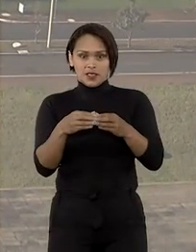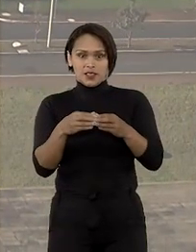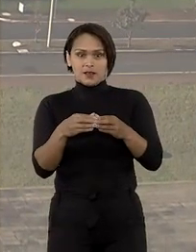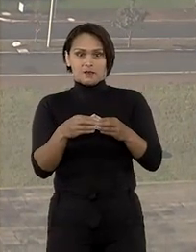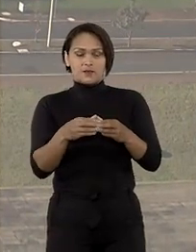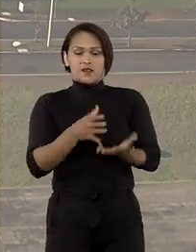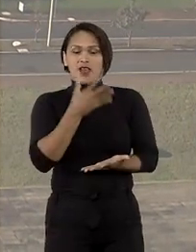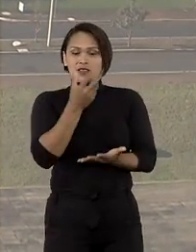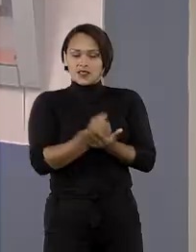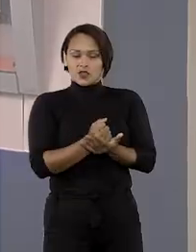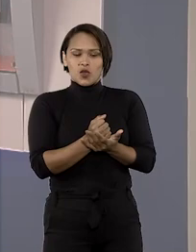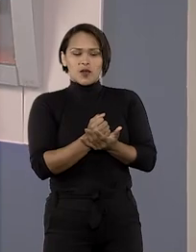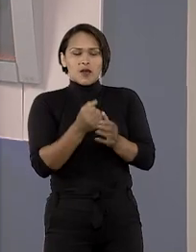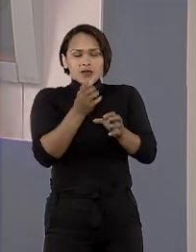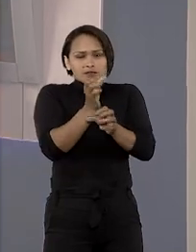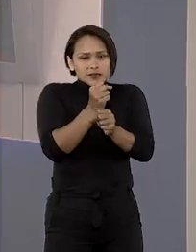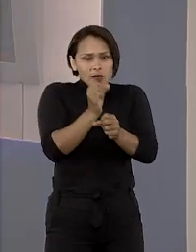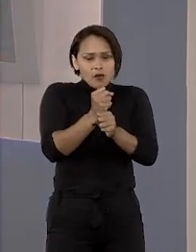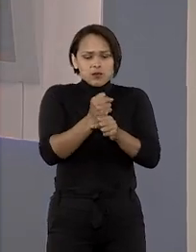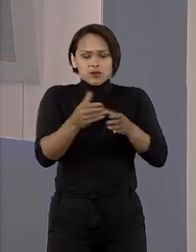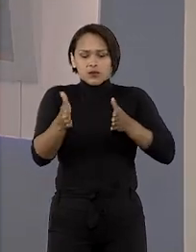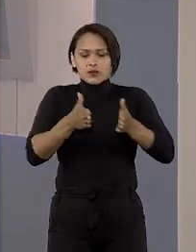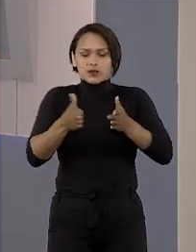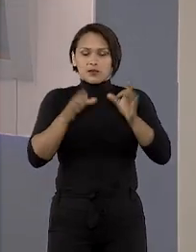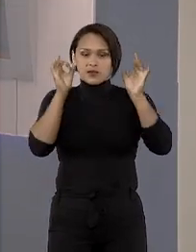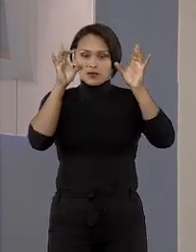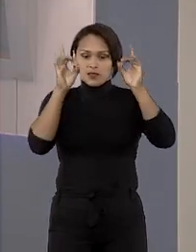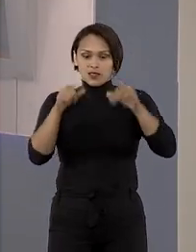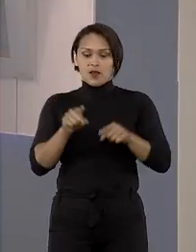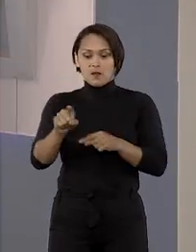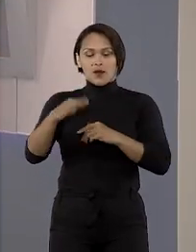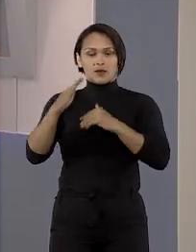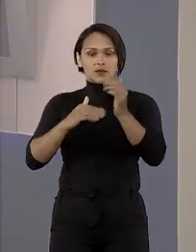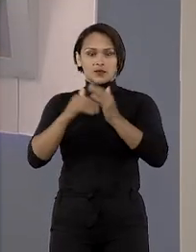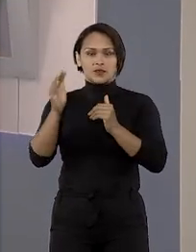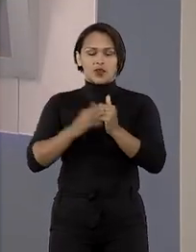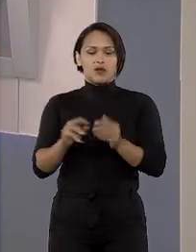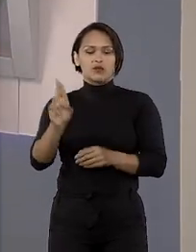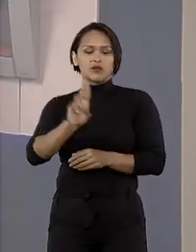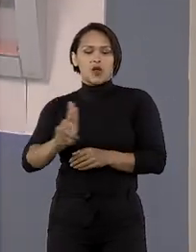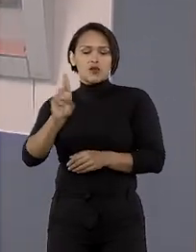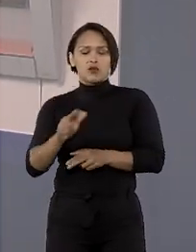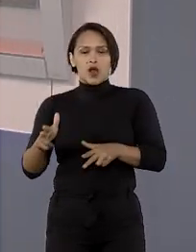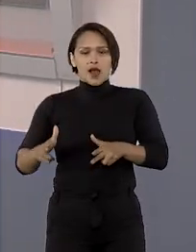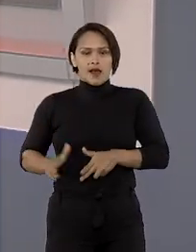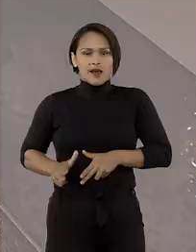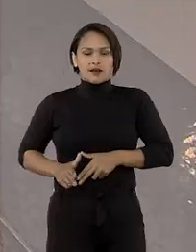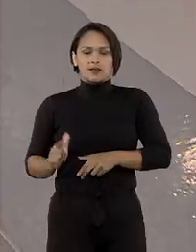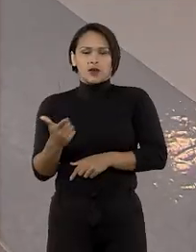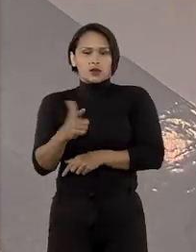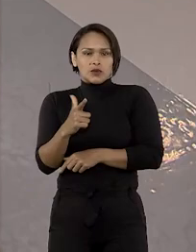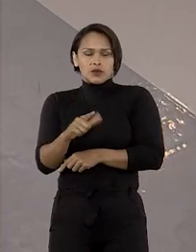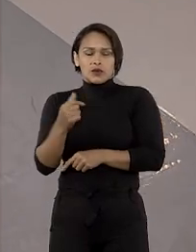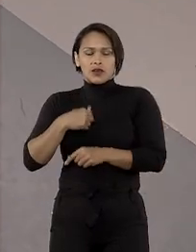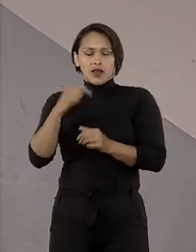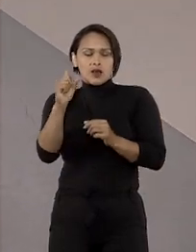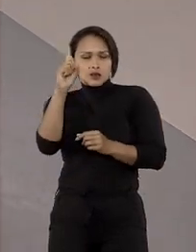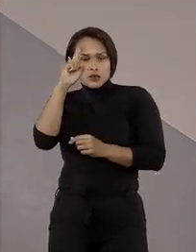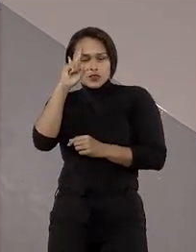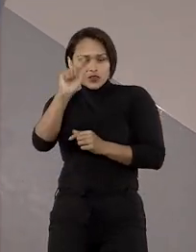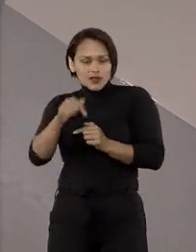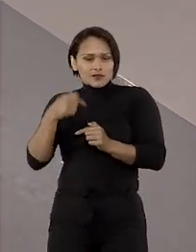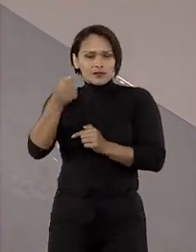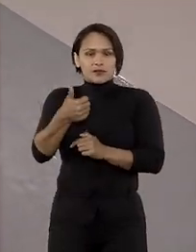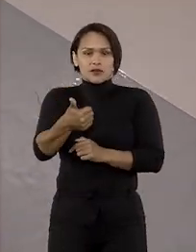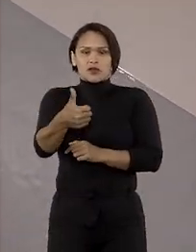admitiu que seja calculado tempo especial para esses profissionais com ou sem uso de arma de fogo, em data posterior às